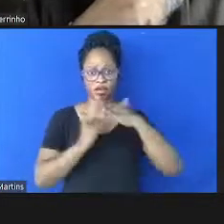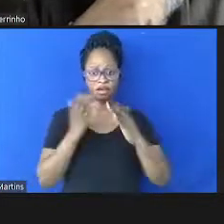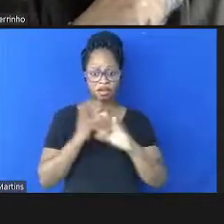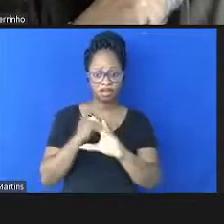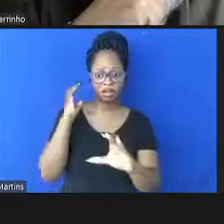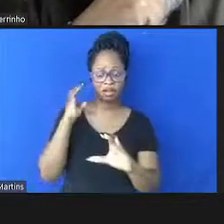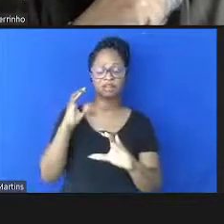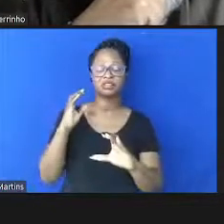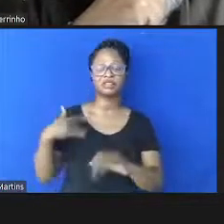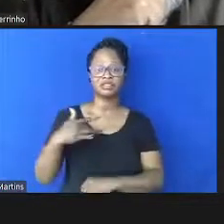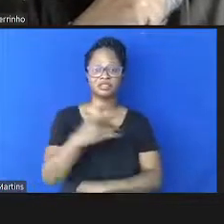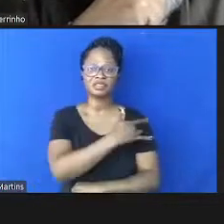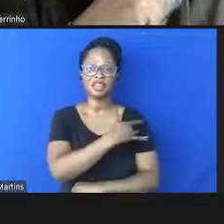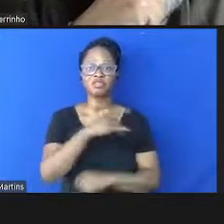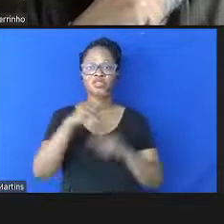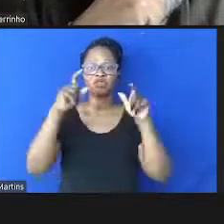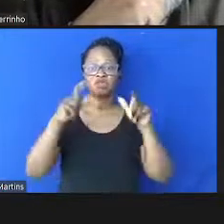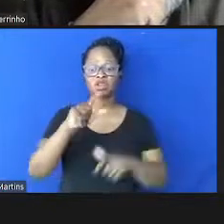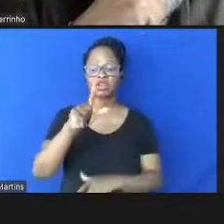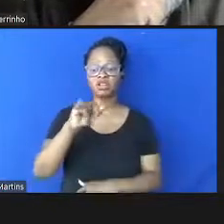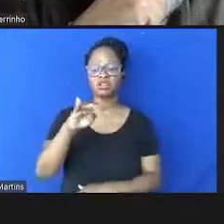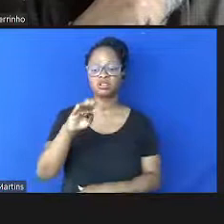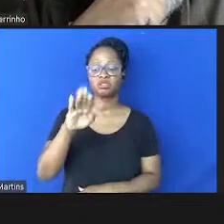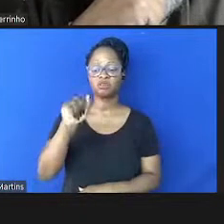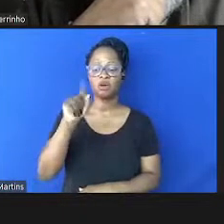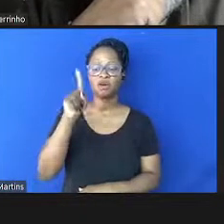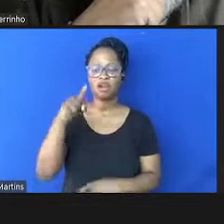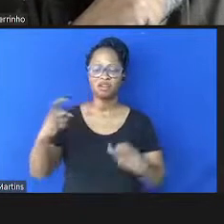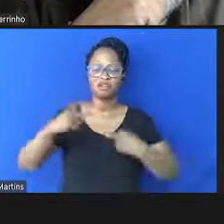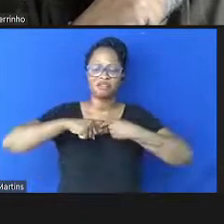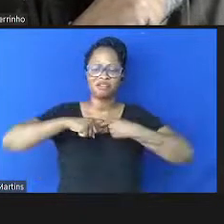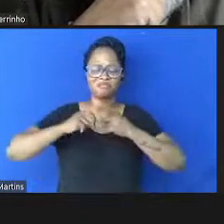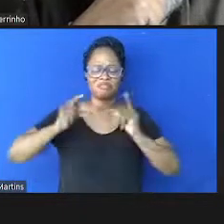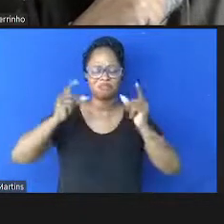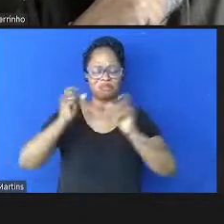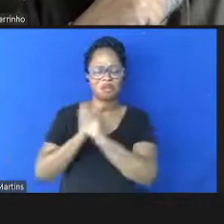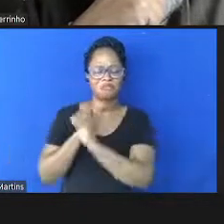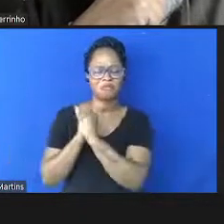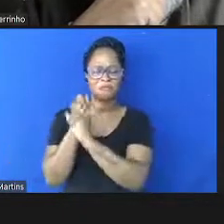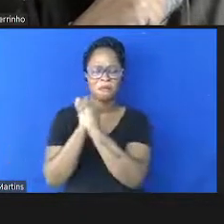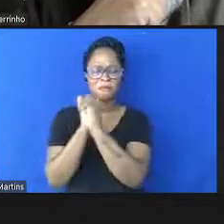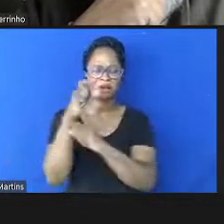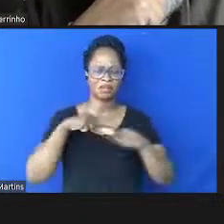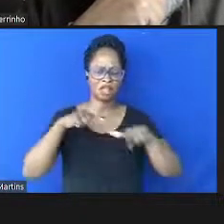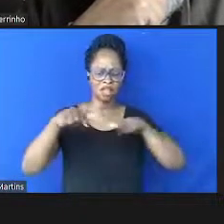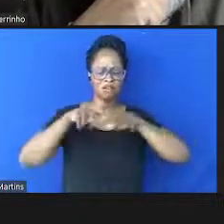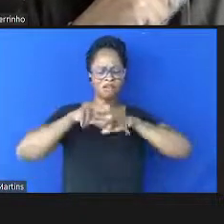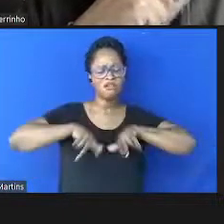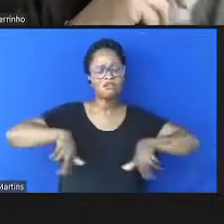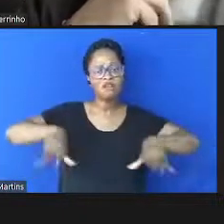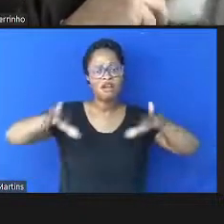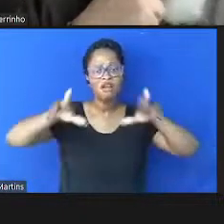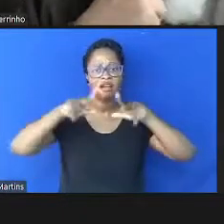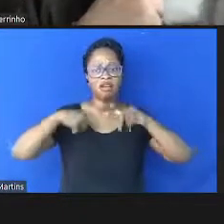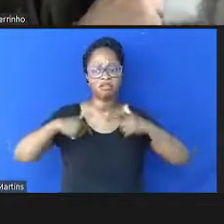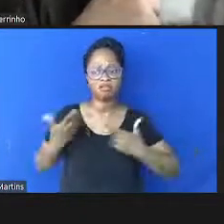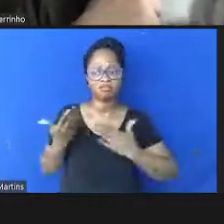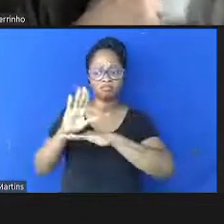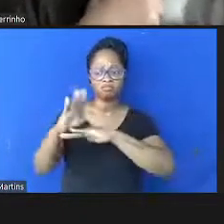de Lisboa, que é a nossa parceira, uma instituição parceira há muito tempo, com a qual temos vários tipos de cooperação.